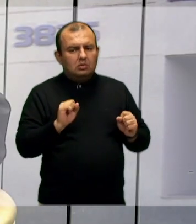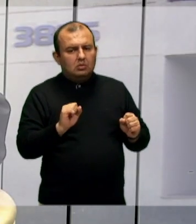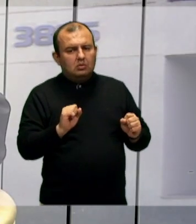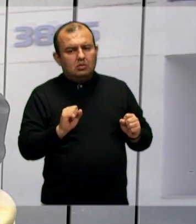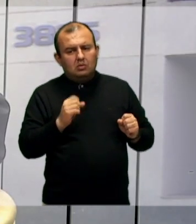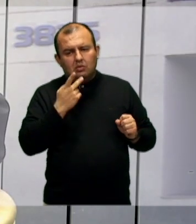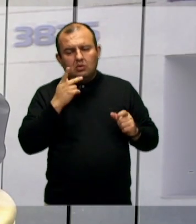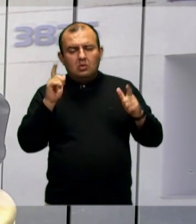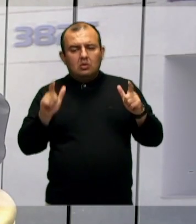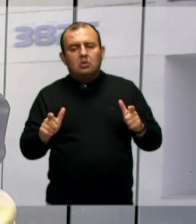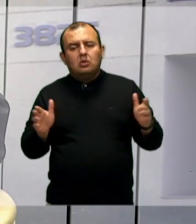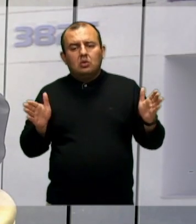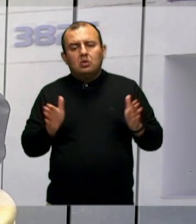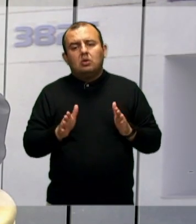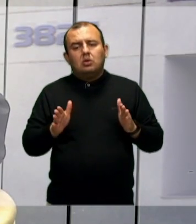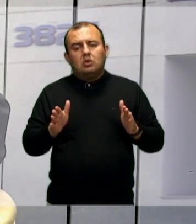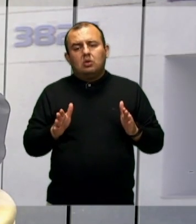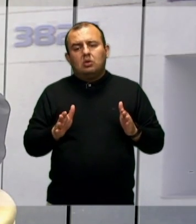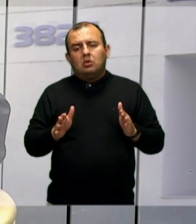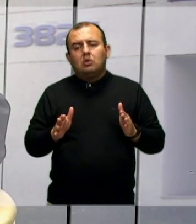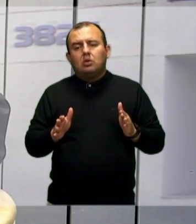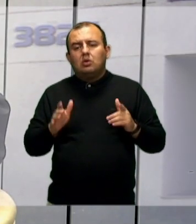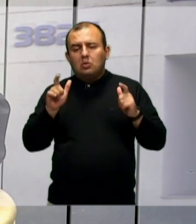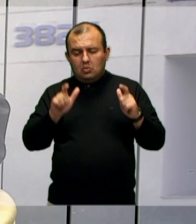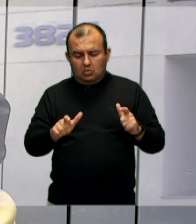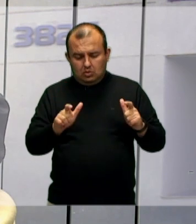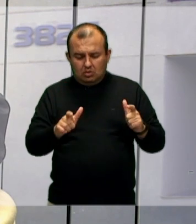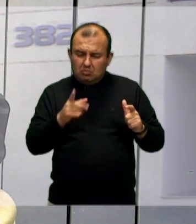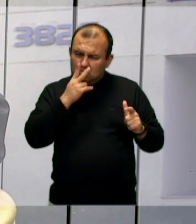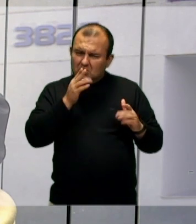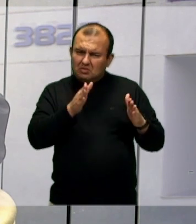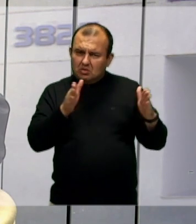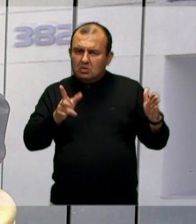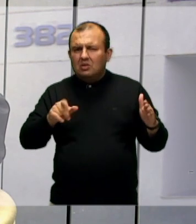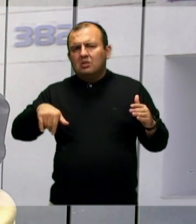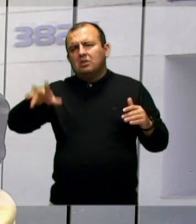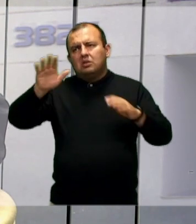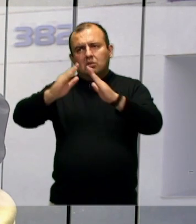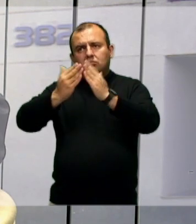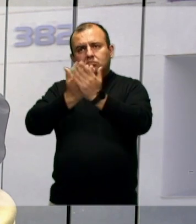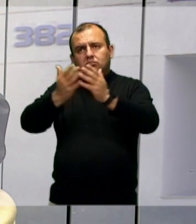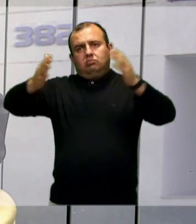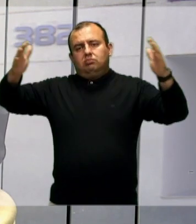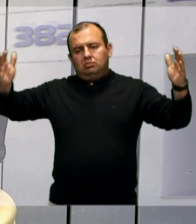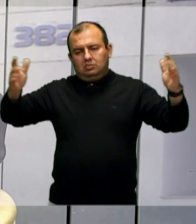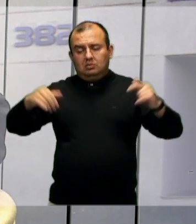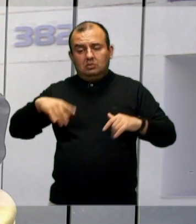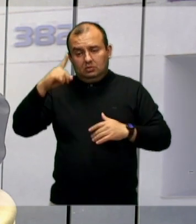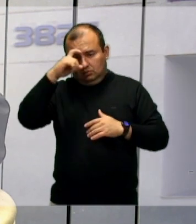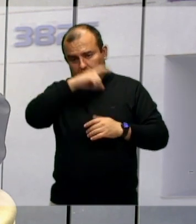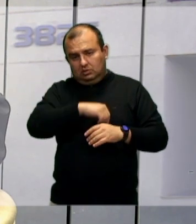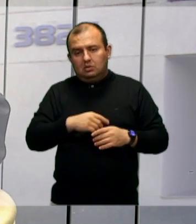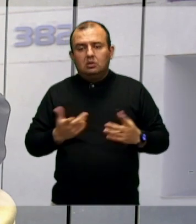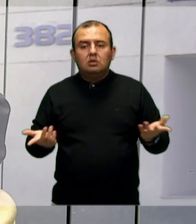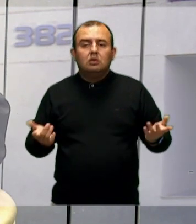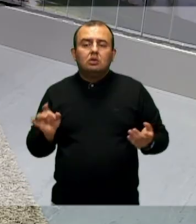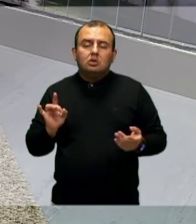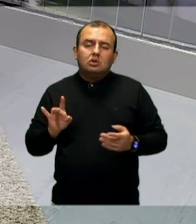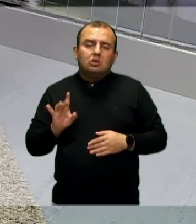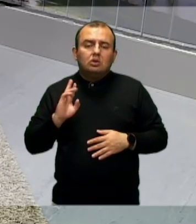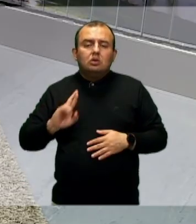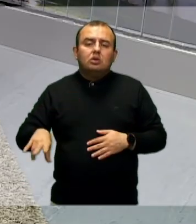um local pequeno, para o tamanho que é o local, né, tem muito mais espaço para estar colocando, só que não é.